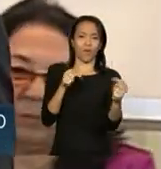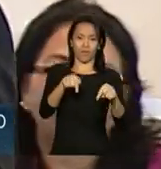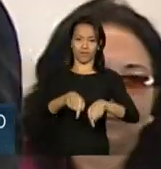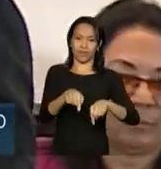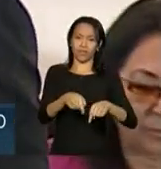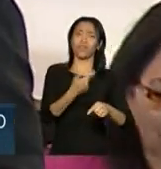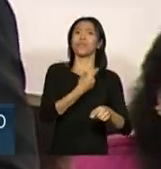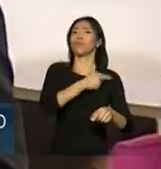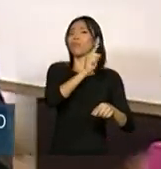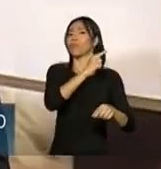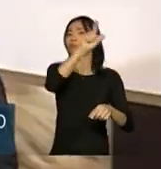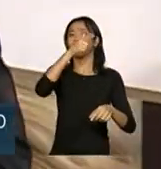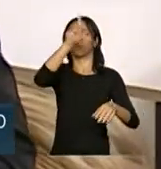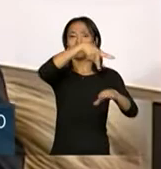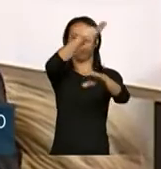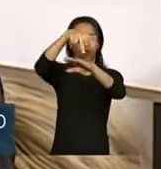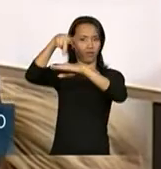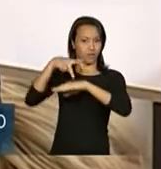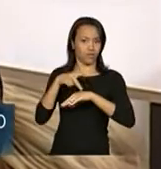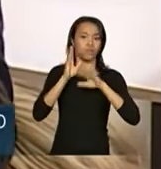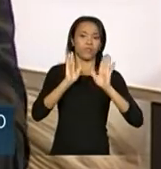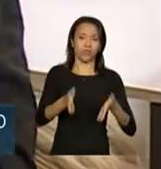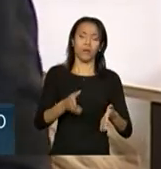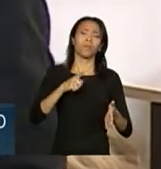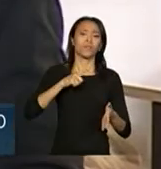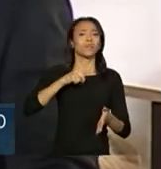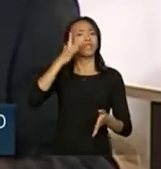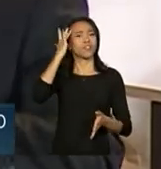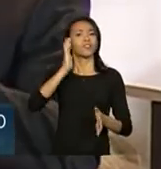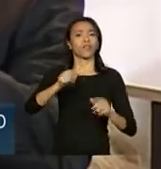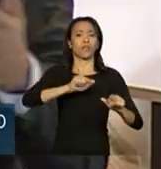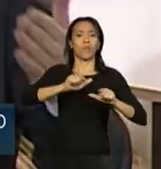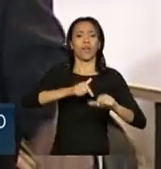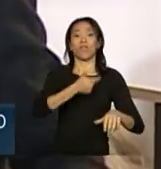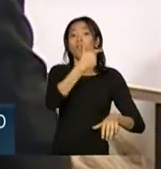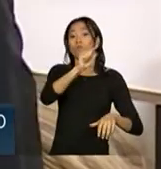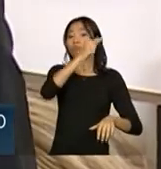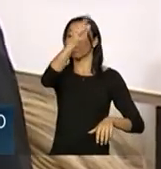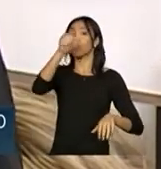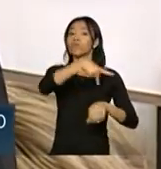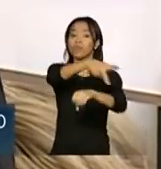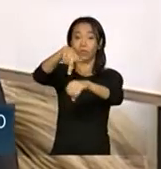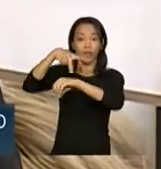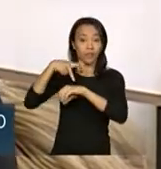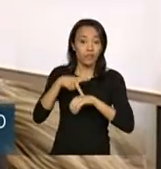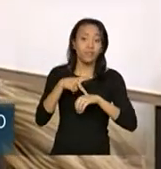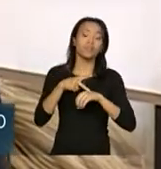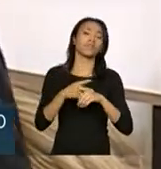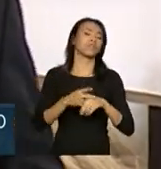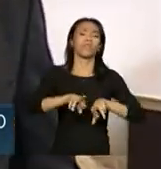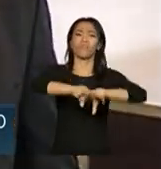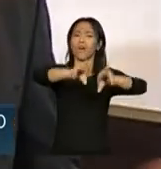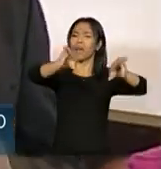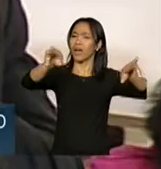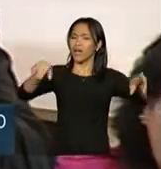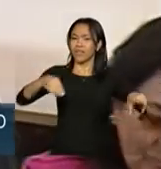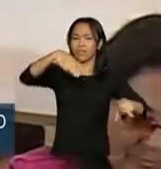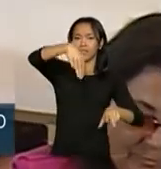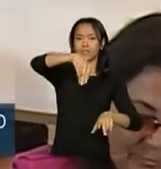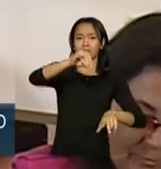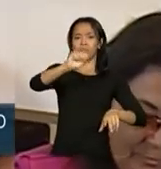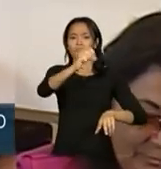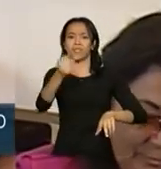em outros países, teve gente que atuou em outros países, ou em várias missões humanitárias de